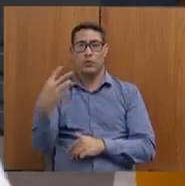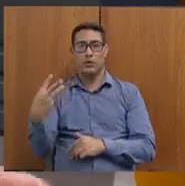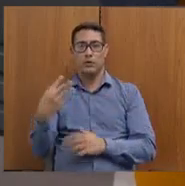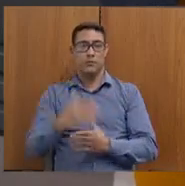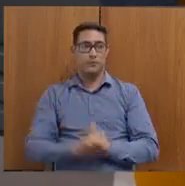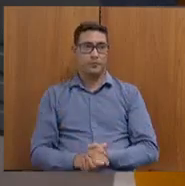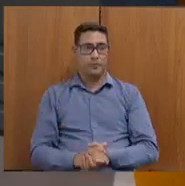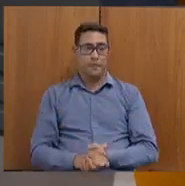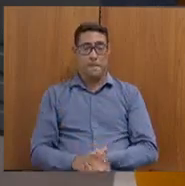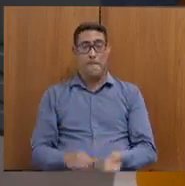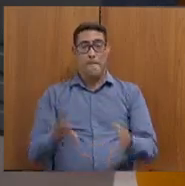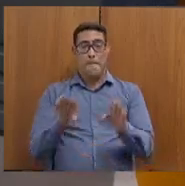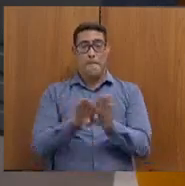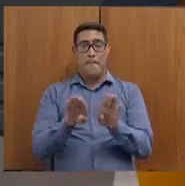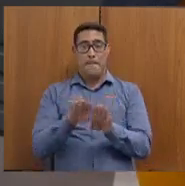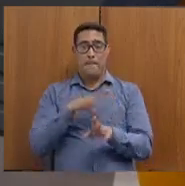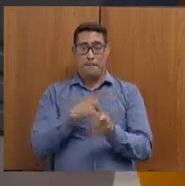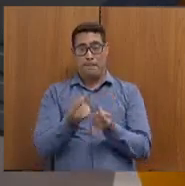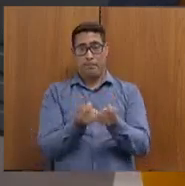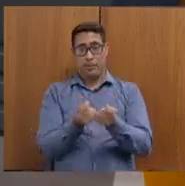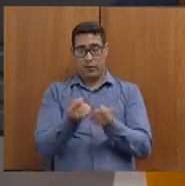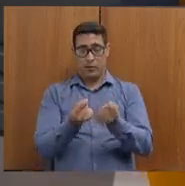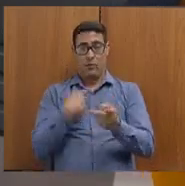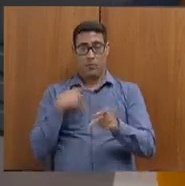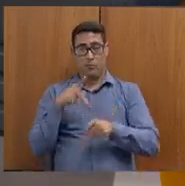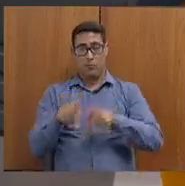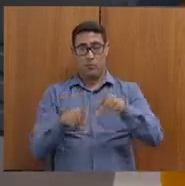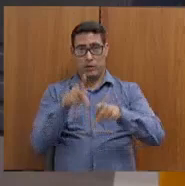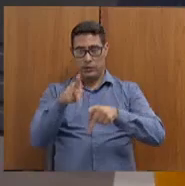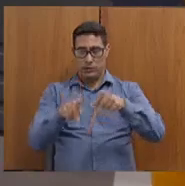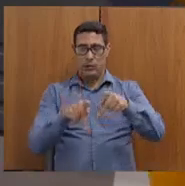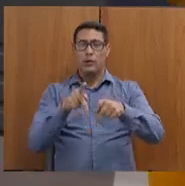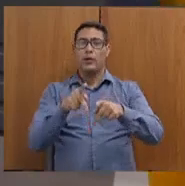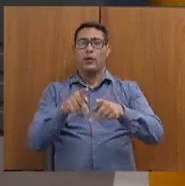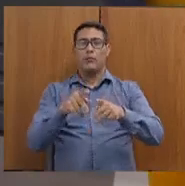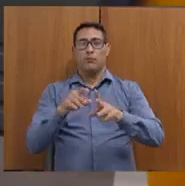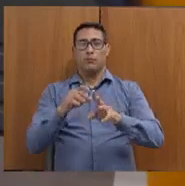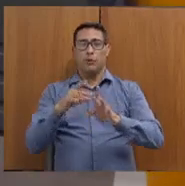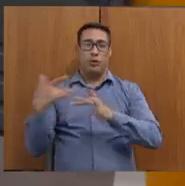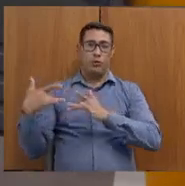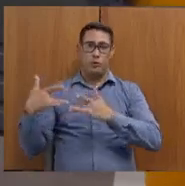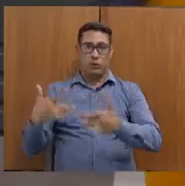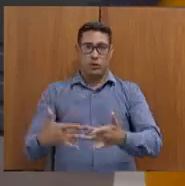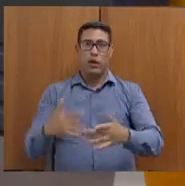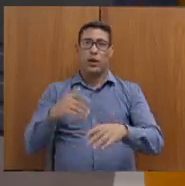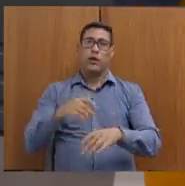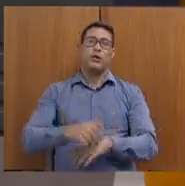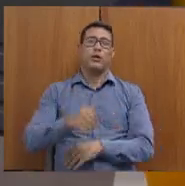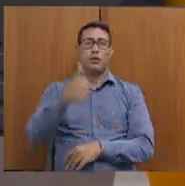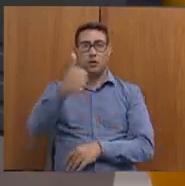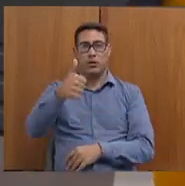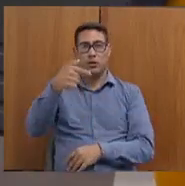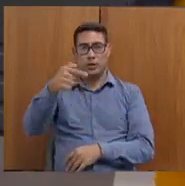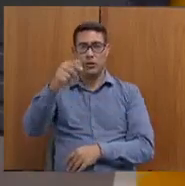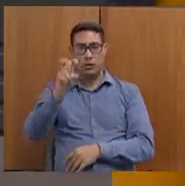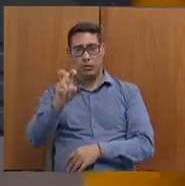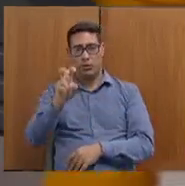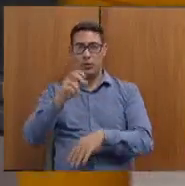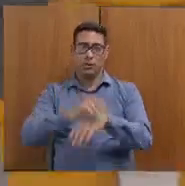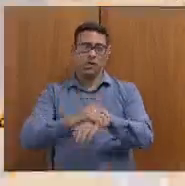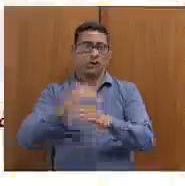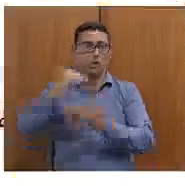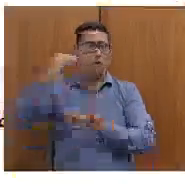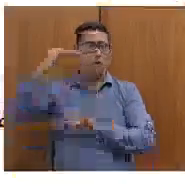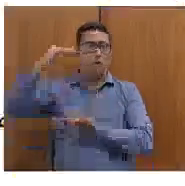Temos também a economia popular solidária, que causa muito cara a aquisição de 175 kits feiras para